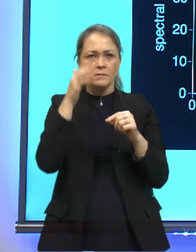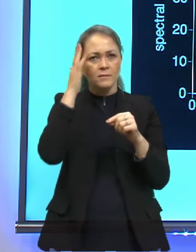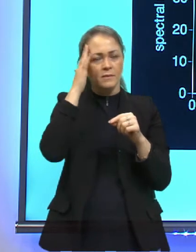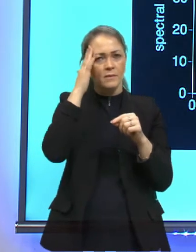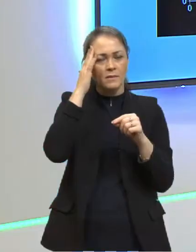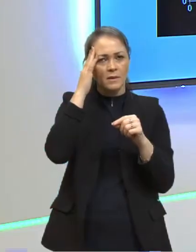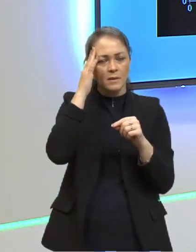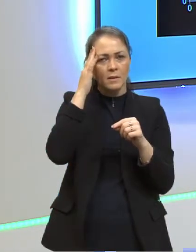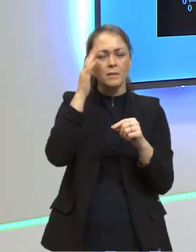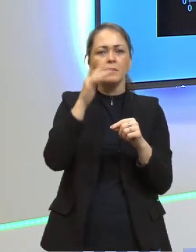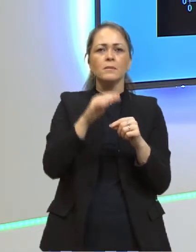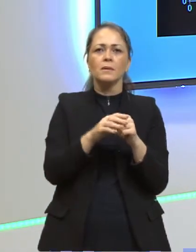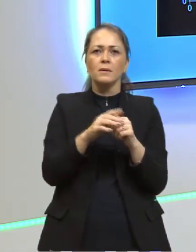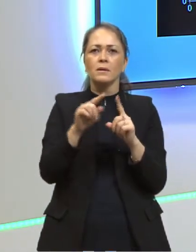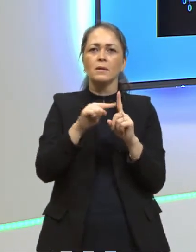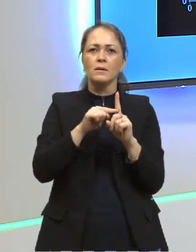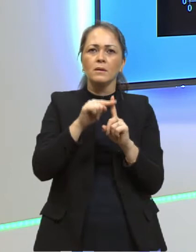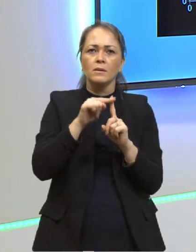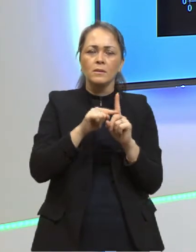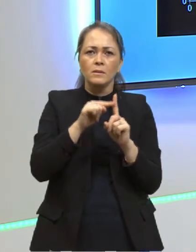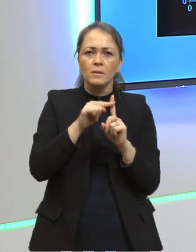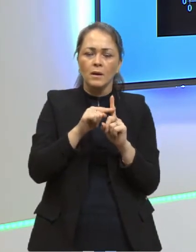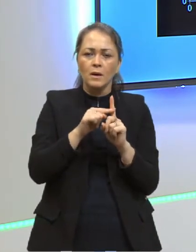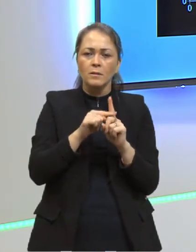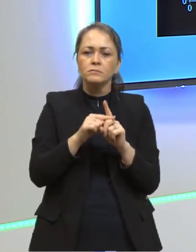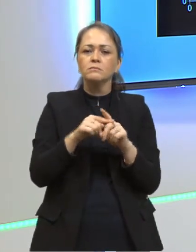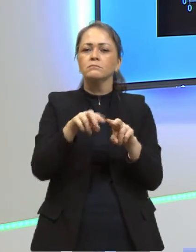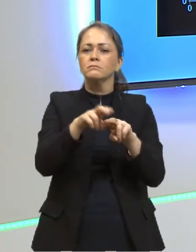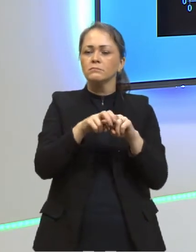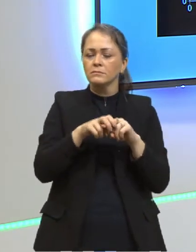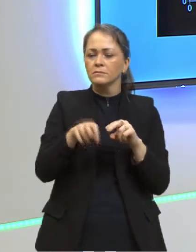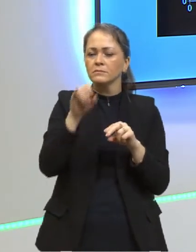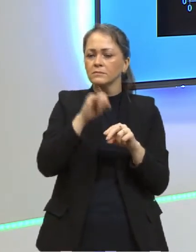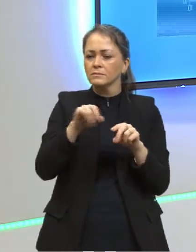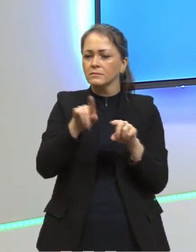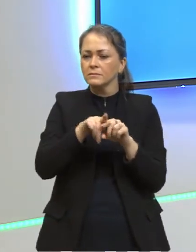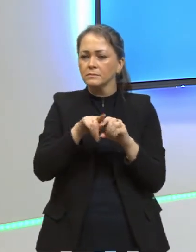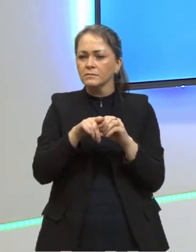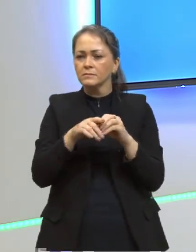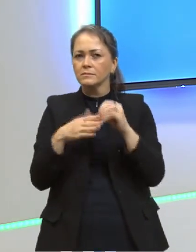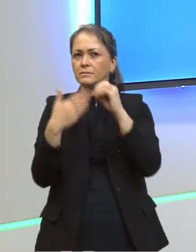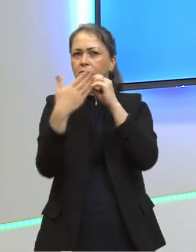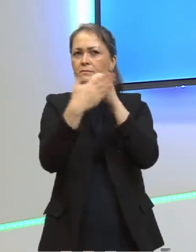por isso que foi importante a física quântica para a gente entender a astronomia também. né?